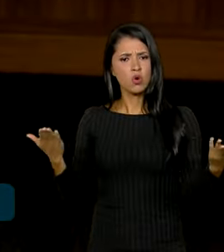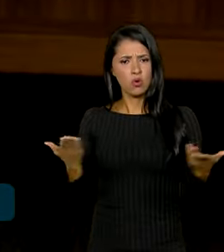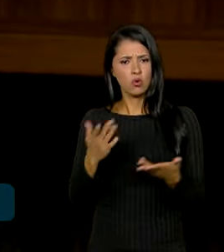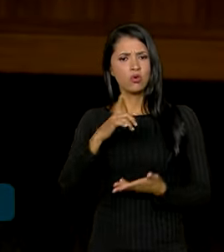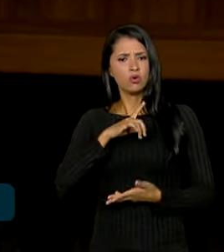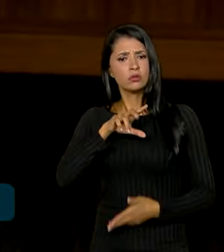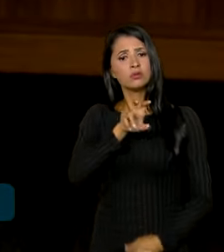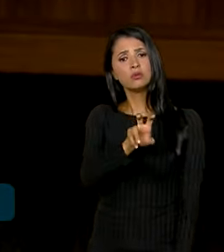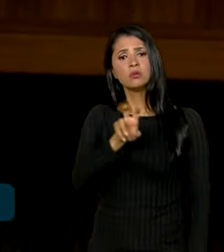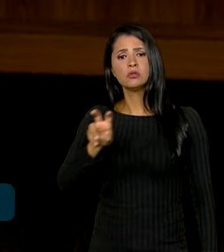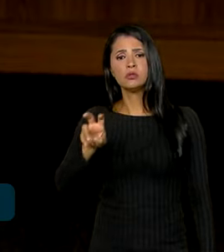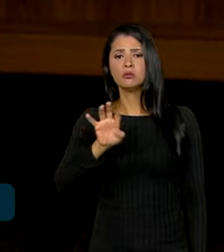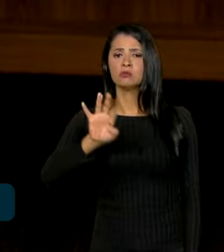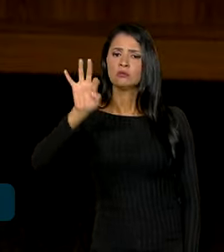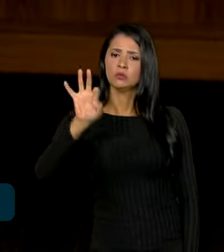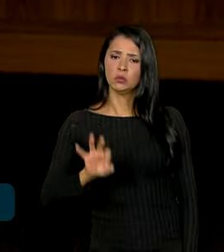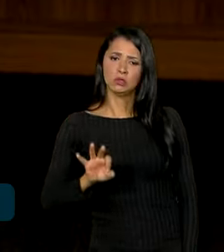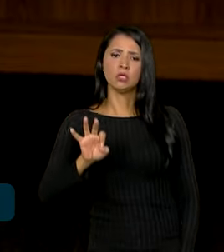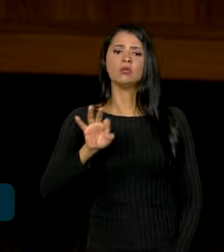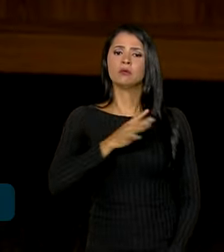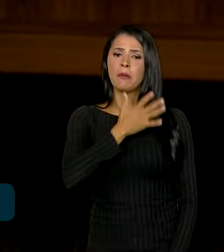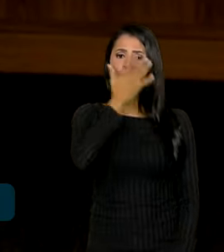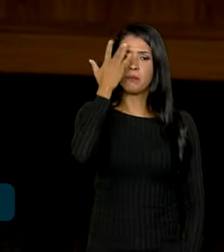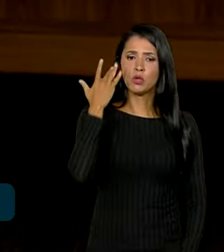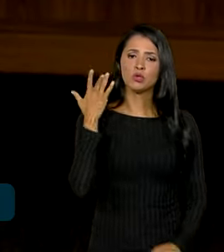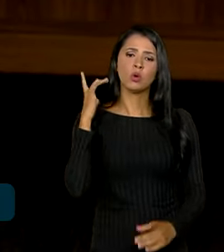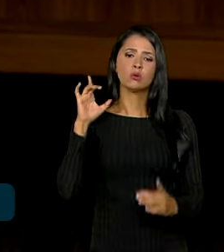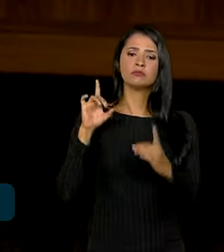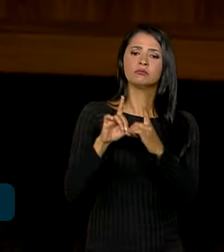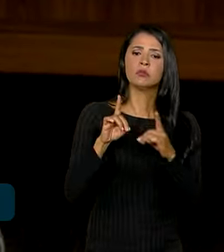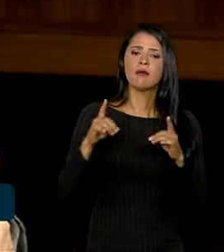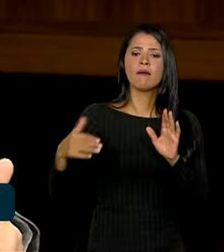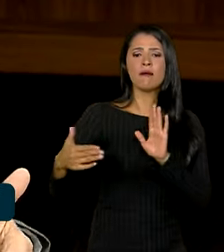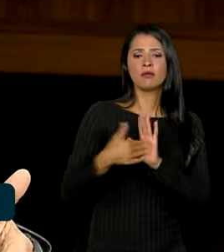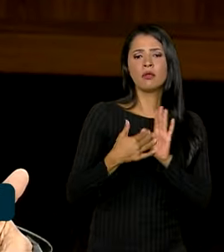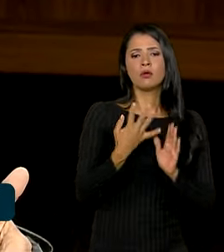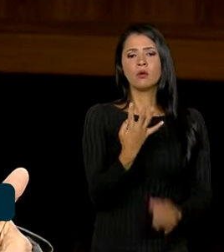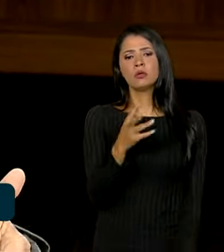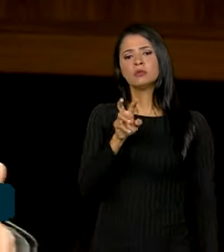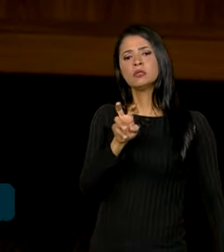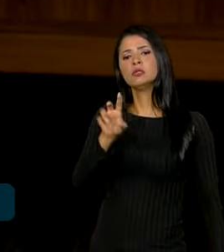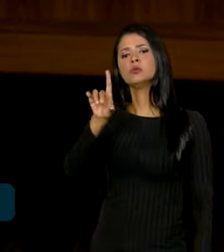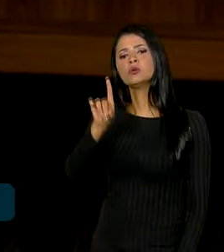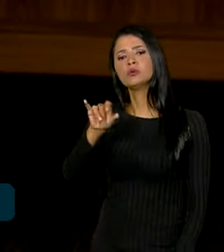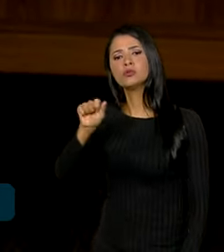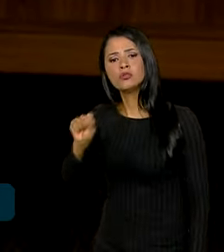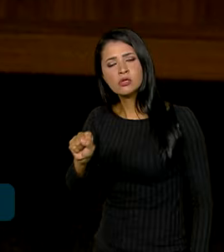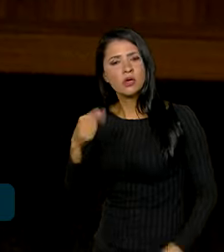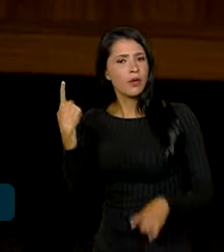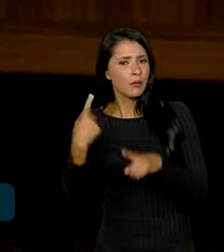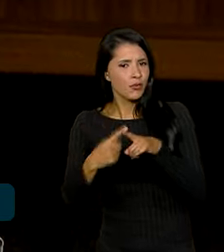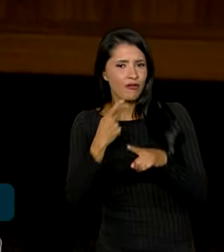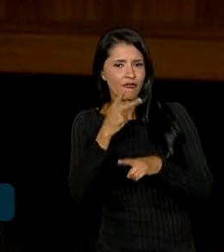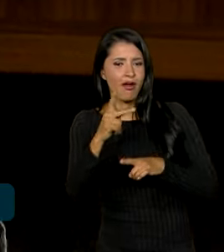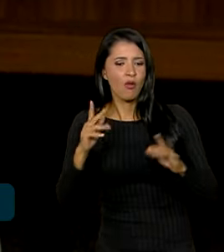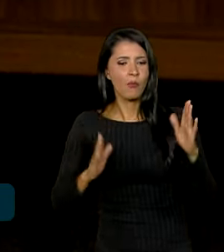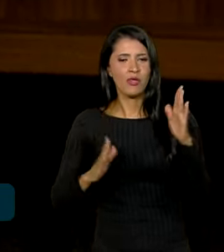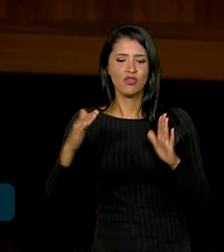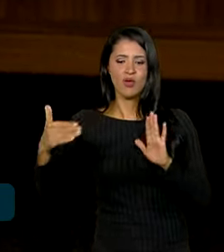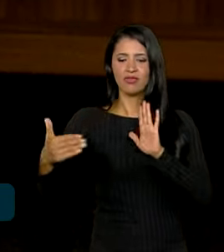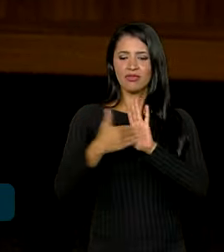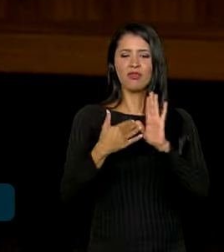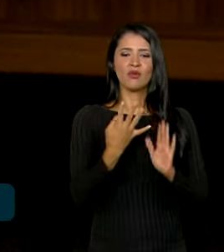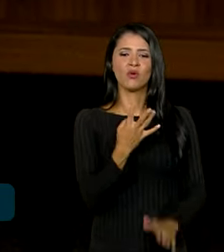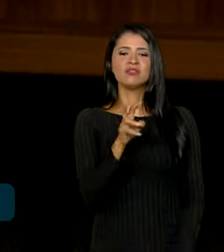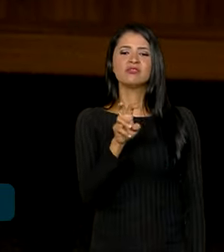55% das pessoas sendo atendidas em até 45 dias. Por eu digo em até 45 dias? Porque a lei